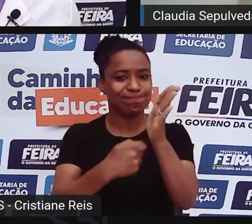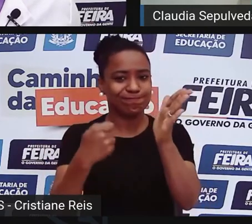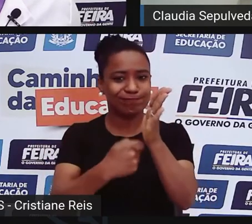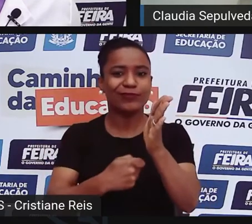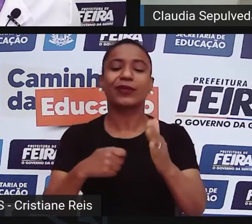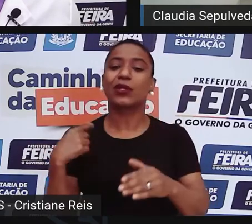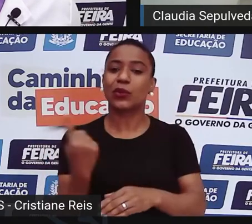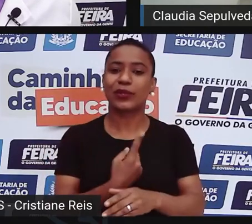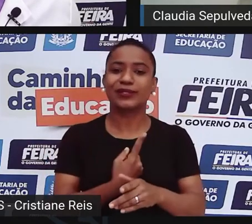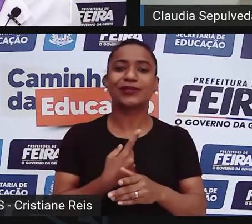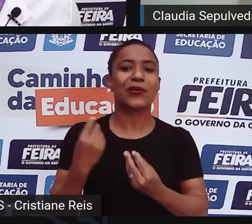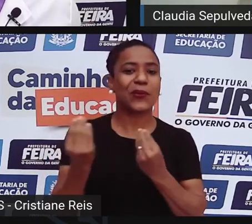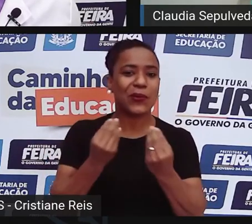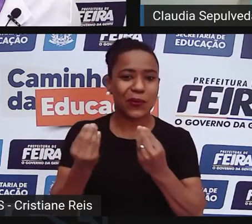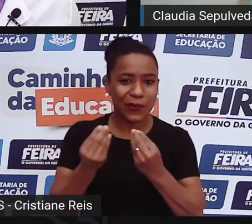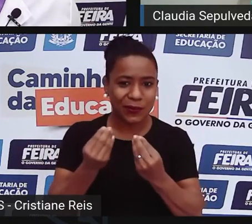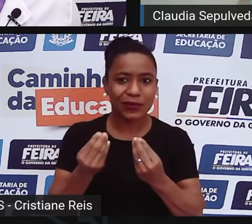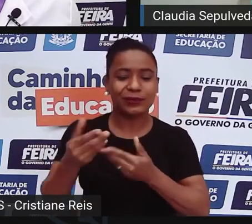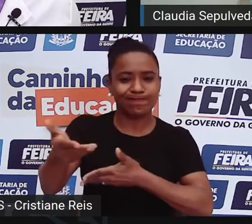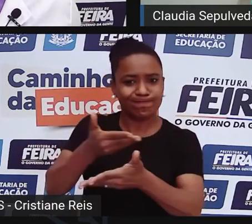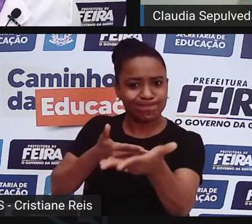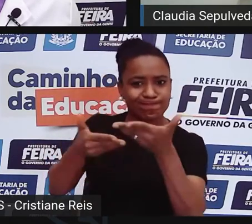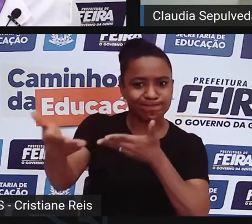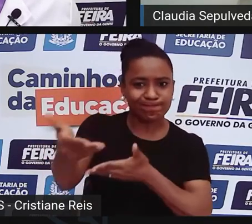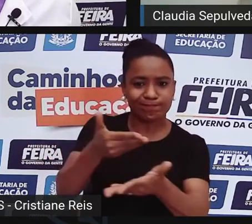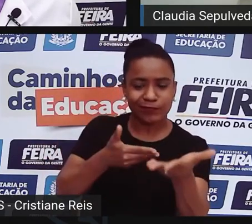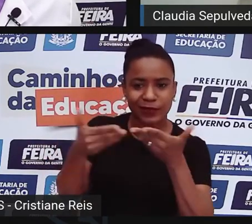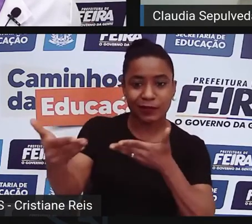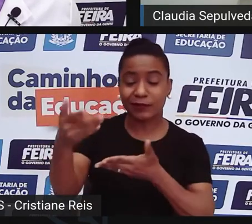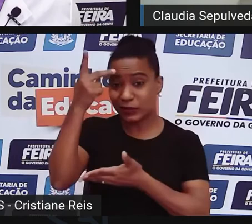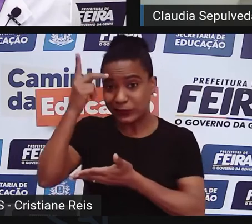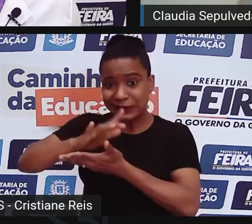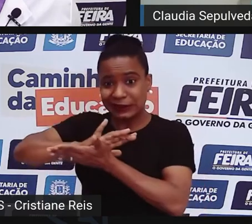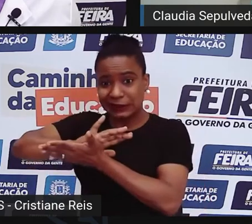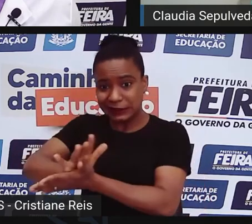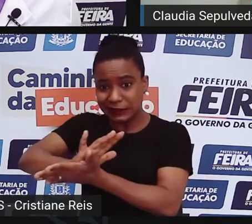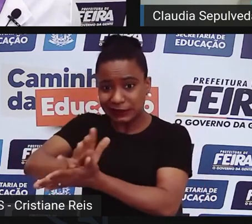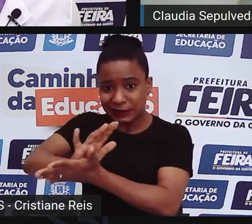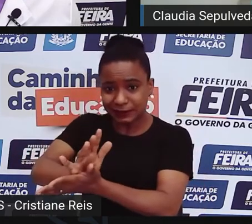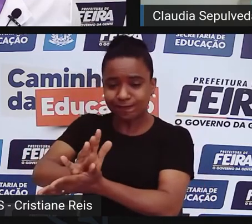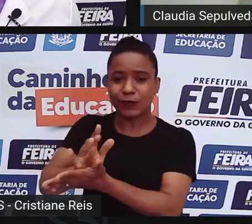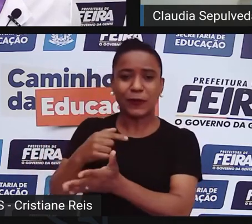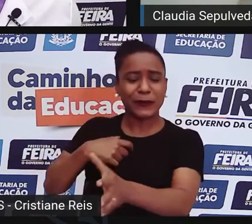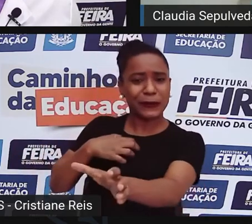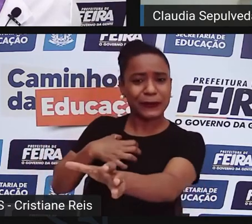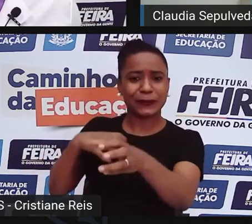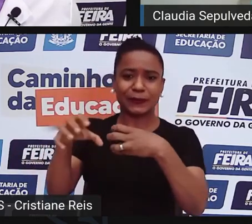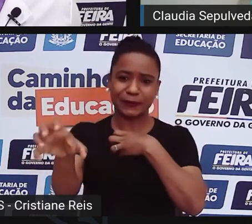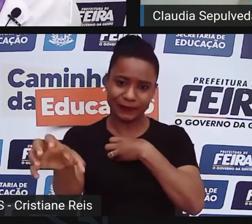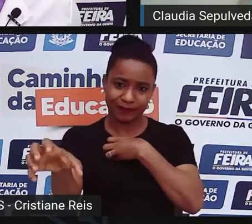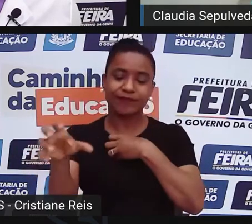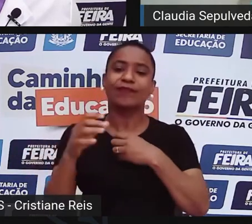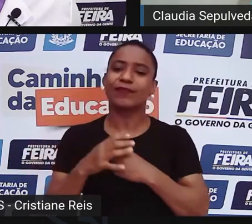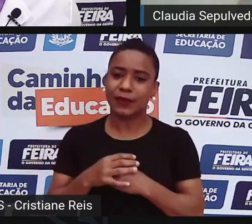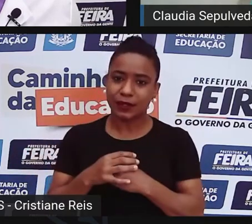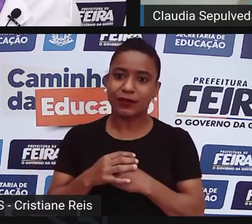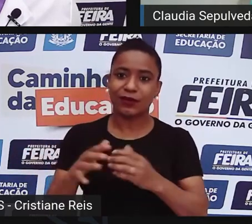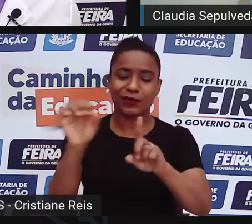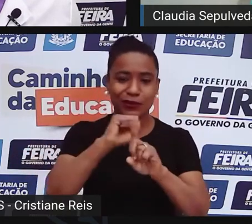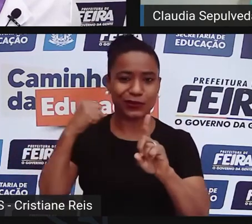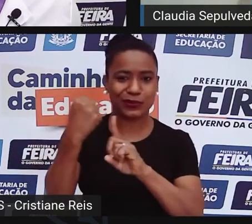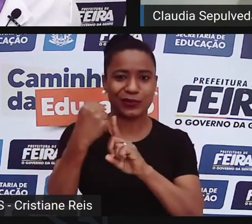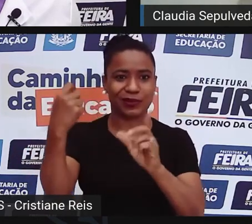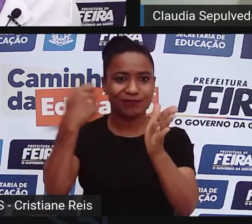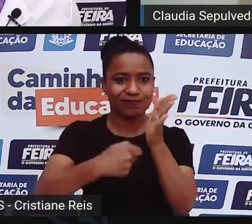nessa dinâmica de oprimir opressores, e lutarmos juntos por uma sociedade que nos deixe livres. O opressor